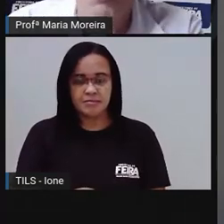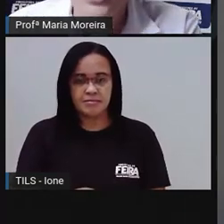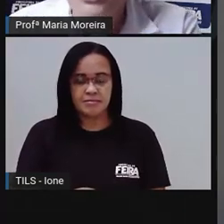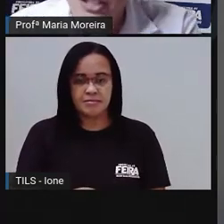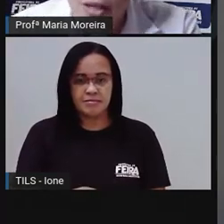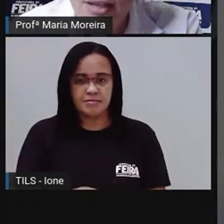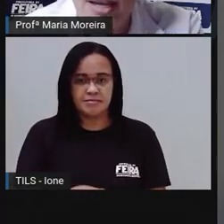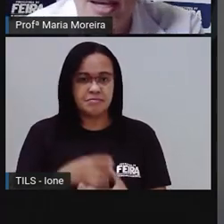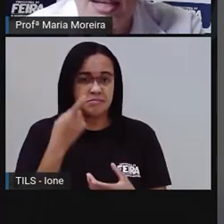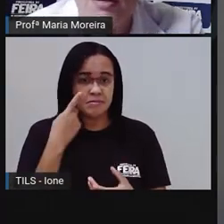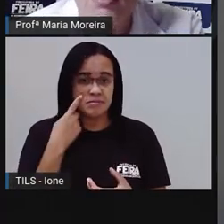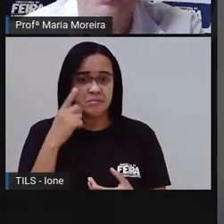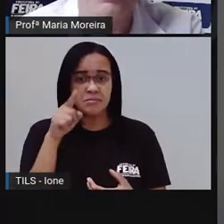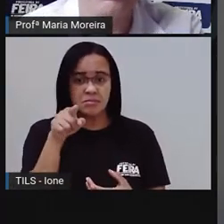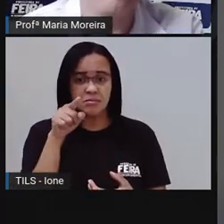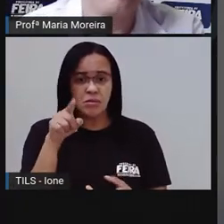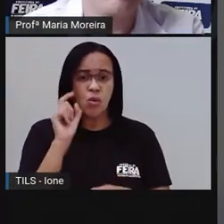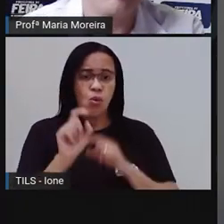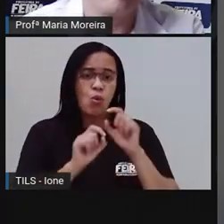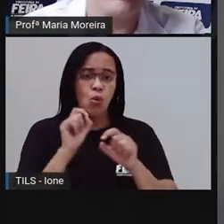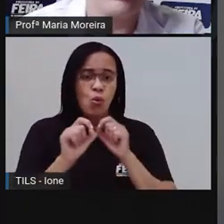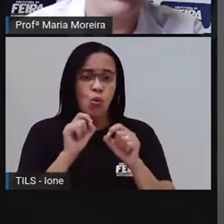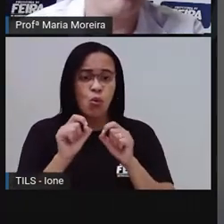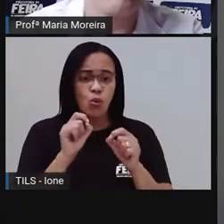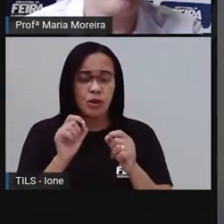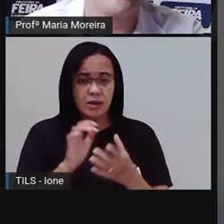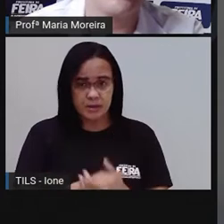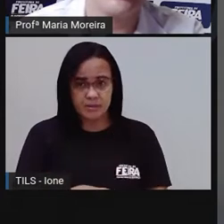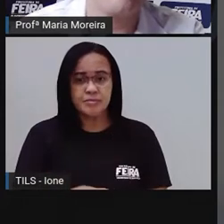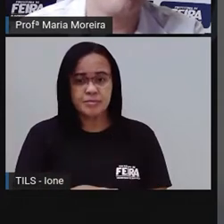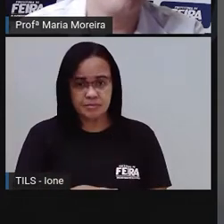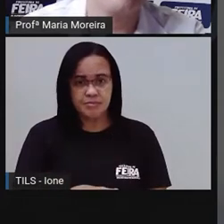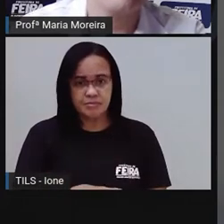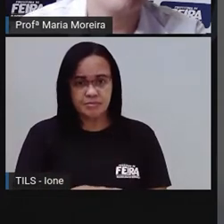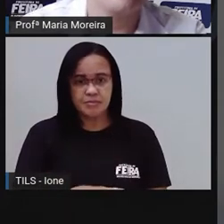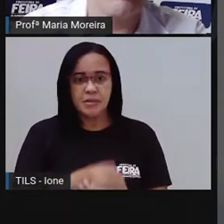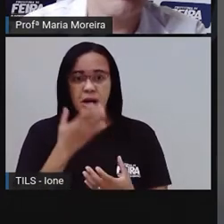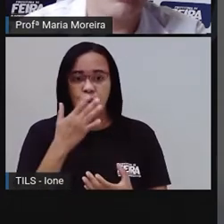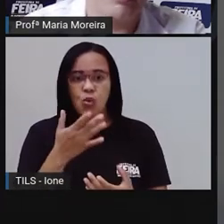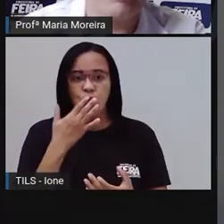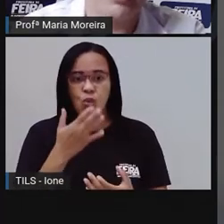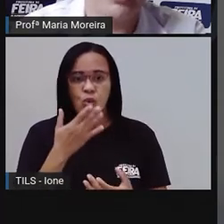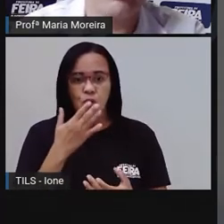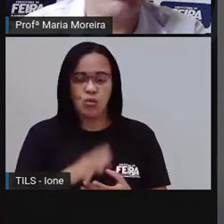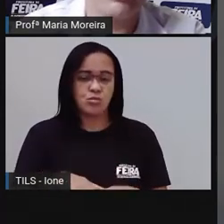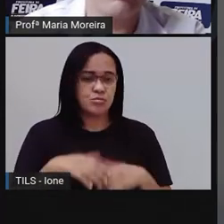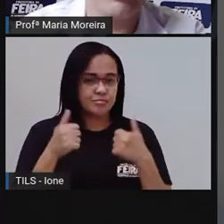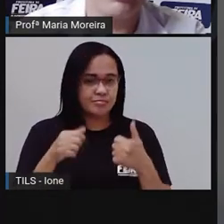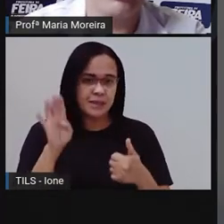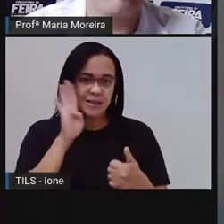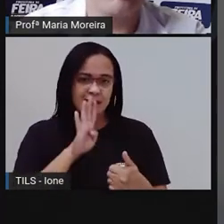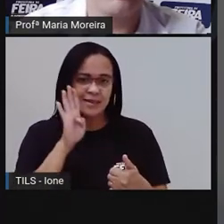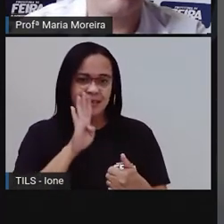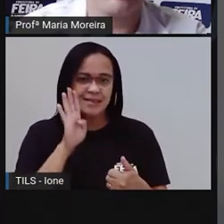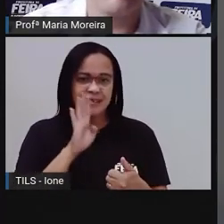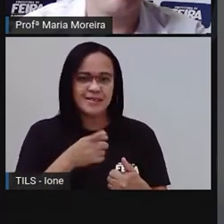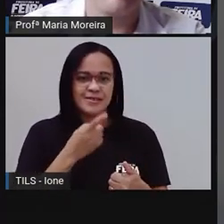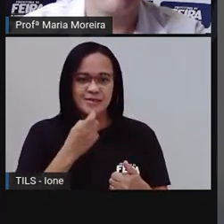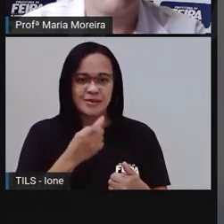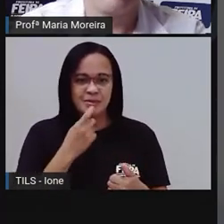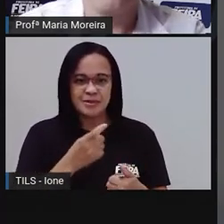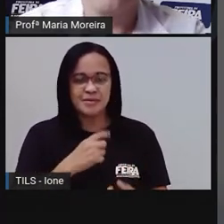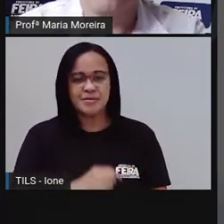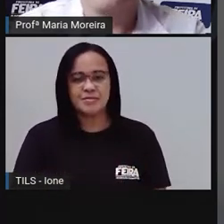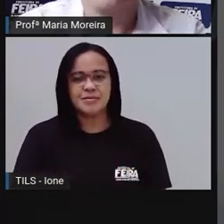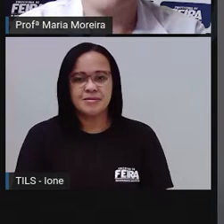Bom, a gente tem aqui aí, deixar pra mudar aqui a cor, né, pra ficar bem legalzinho, vermelhinho aqui pra gente.